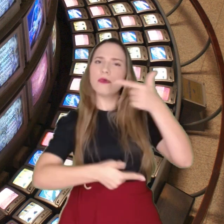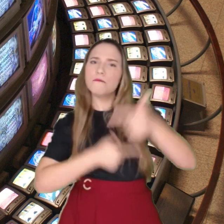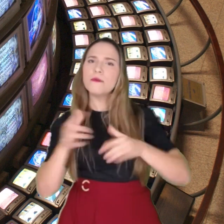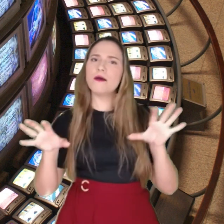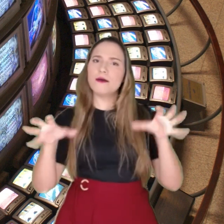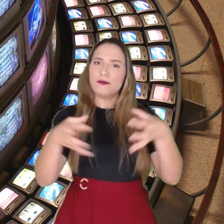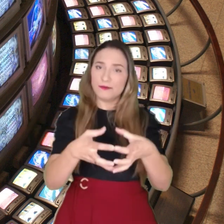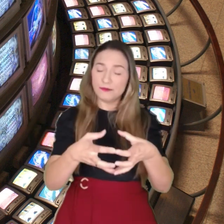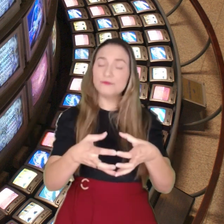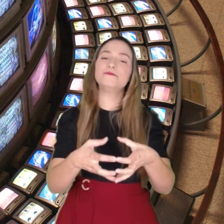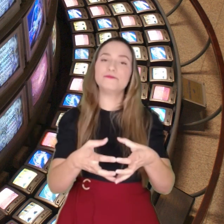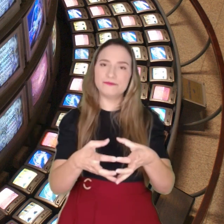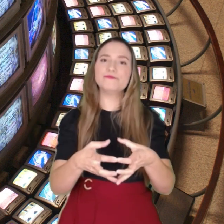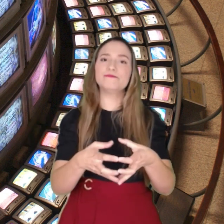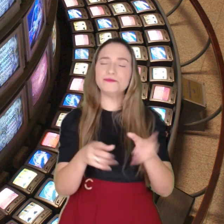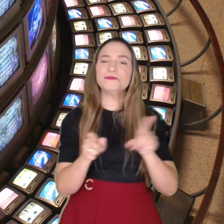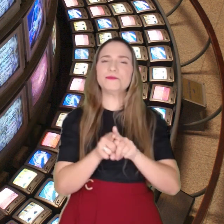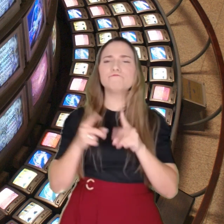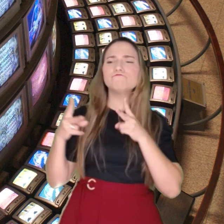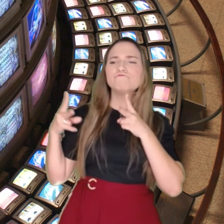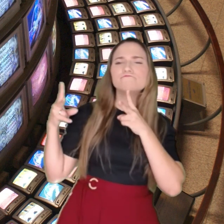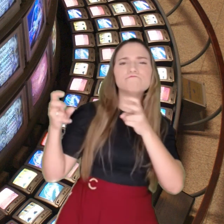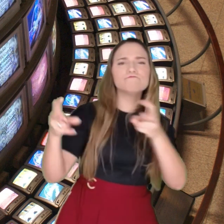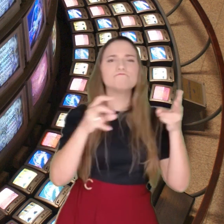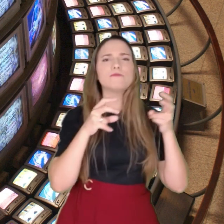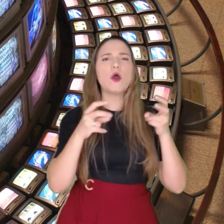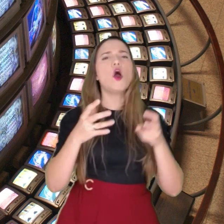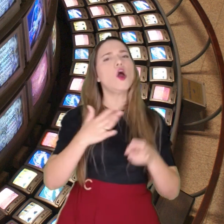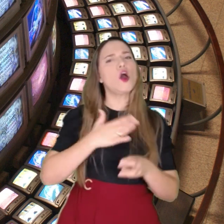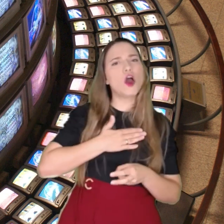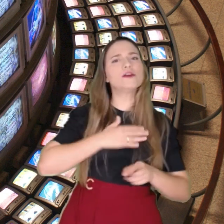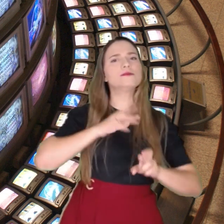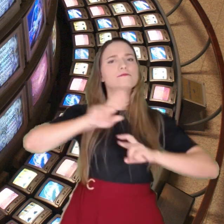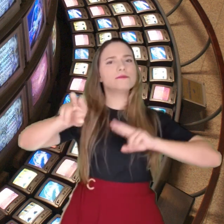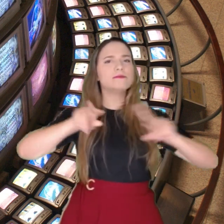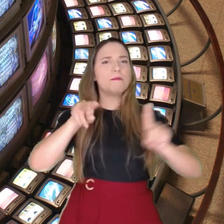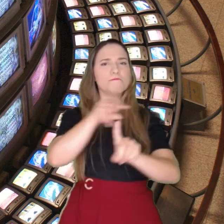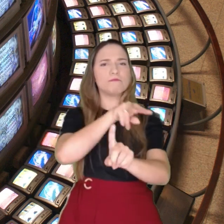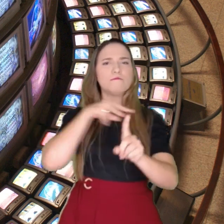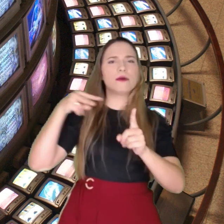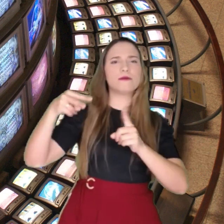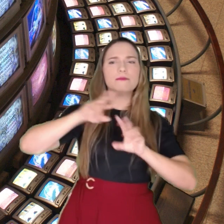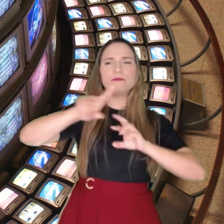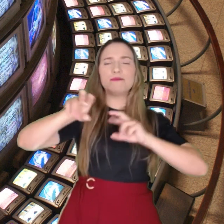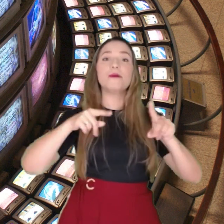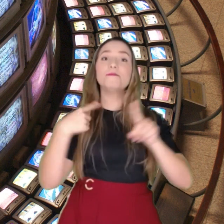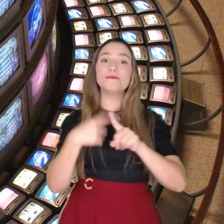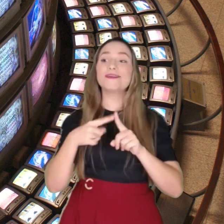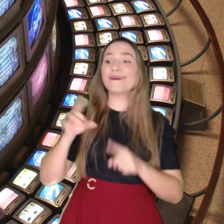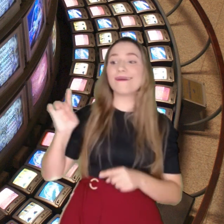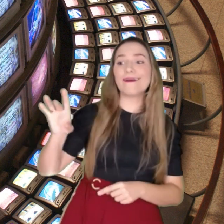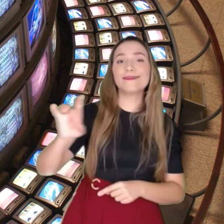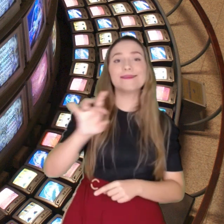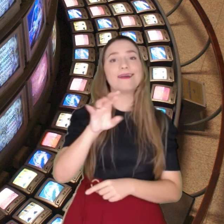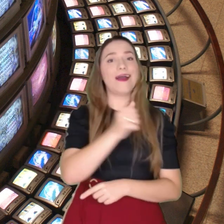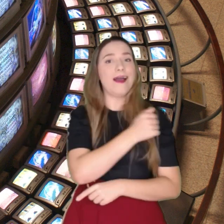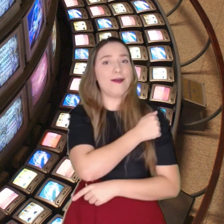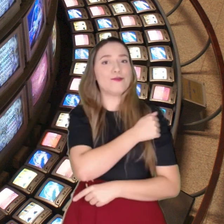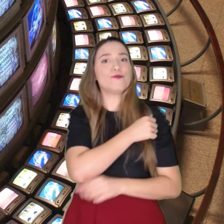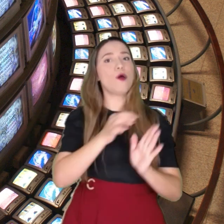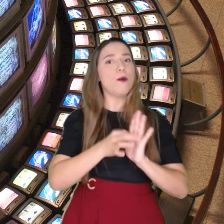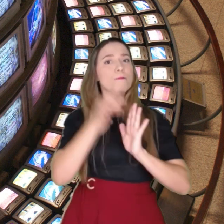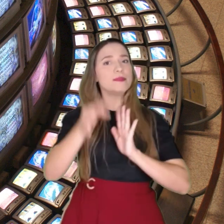trabalho em equipe e apreciação pela diversidade de perspectivas, já que cada